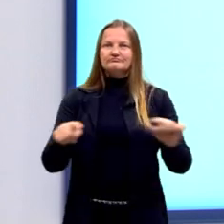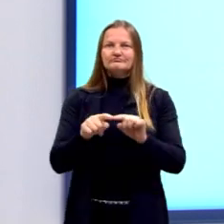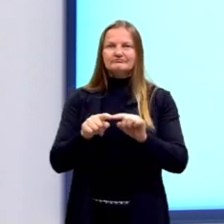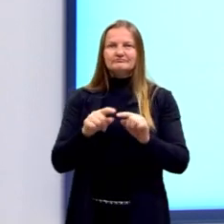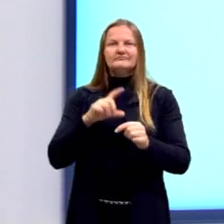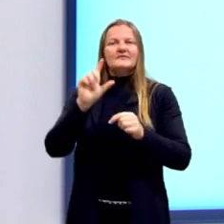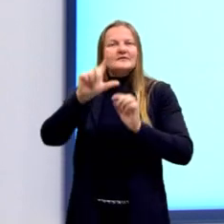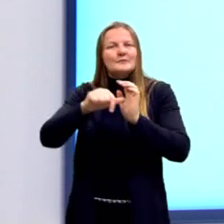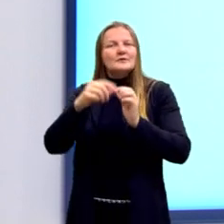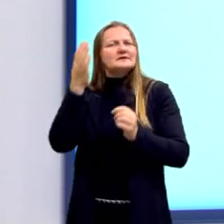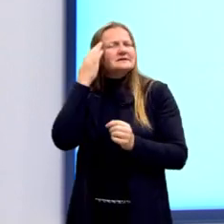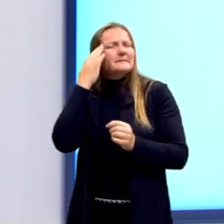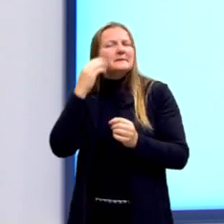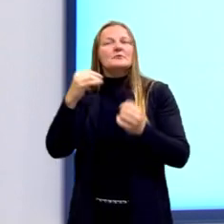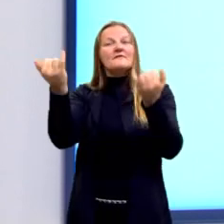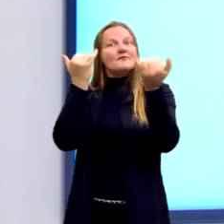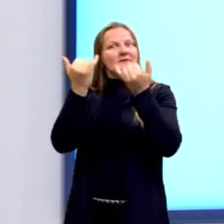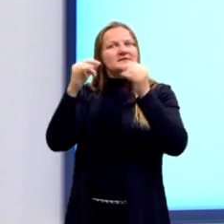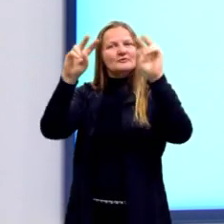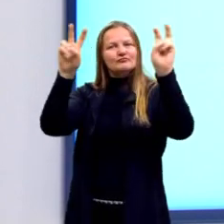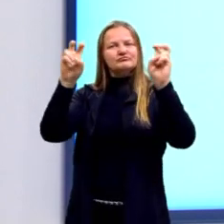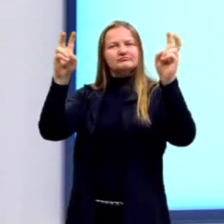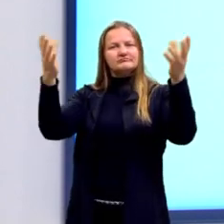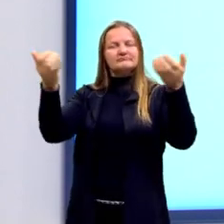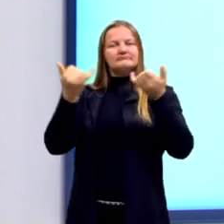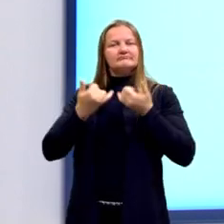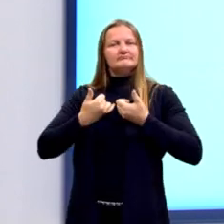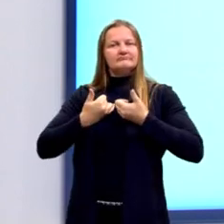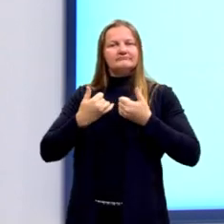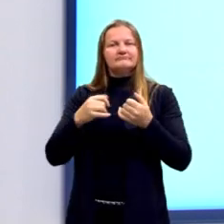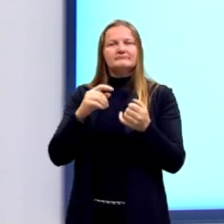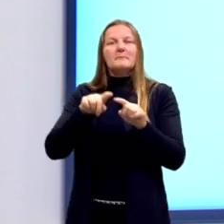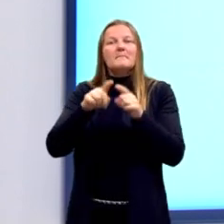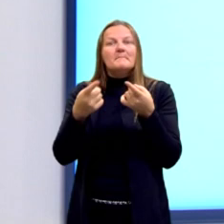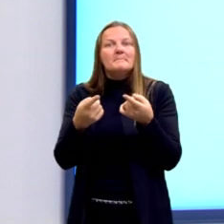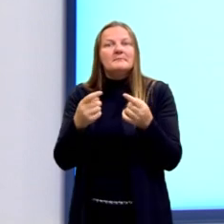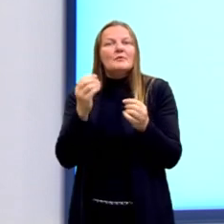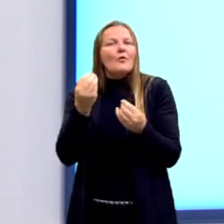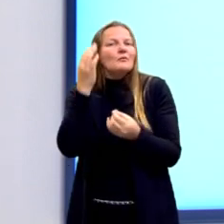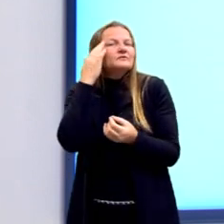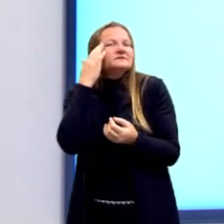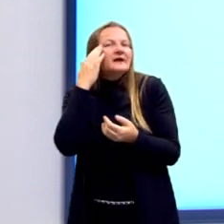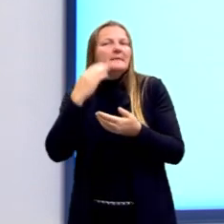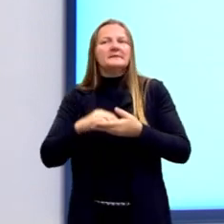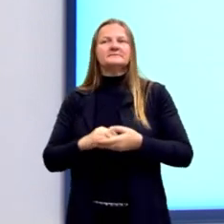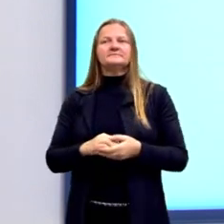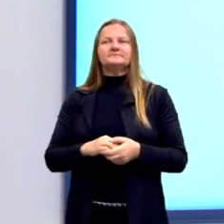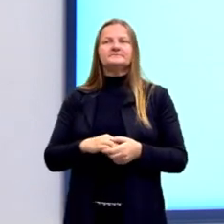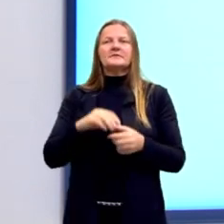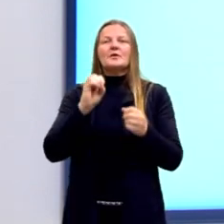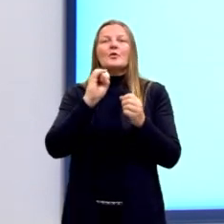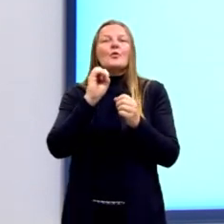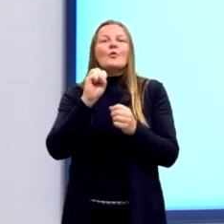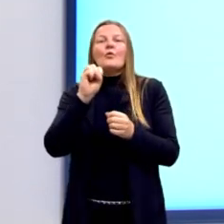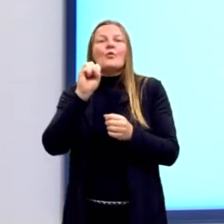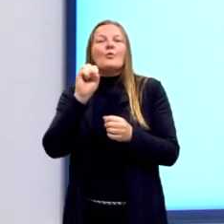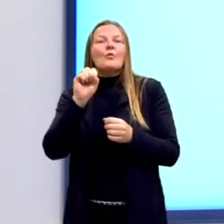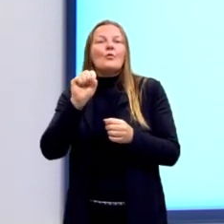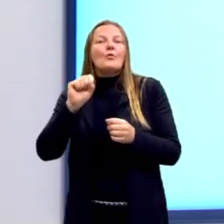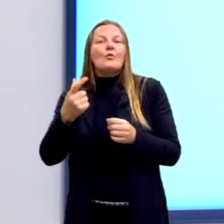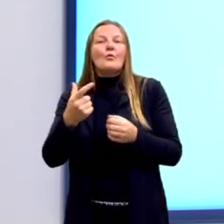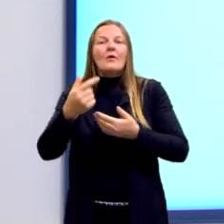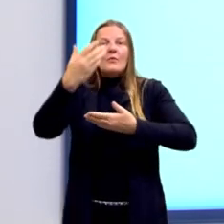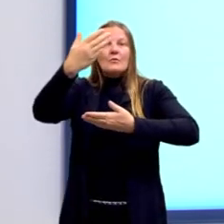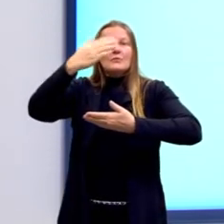Nós sabemos, então, ali, a medida dos lados, mas nós não sabemos qual lado corresponde